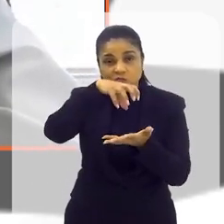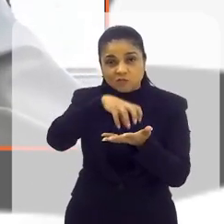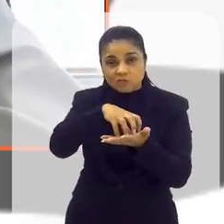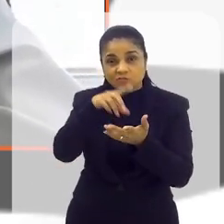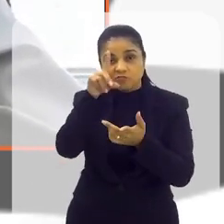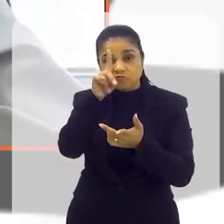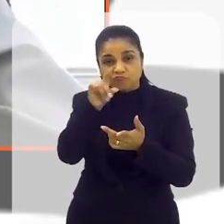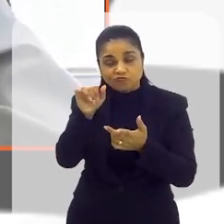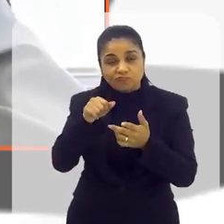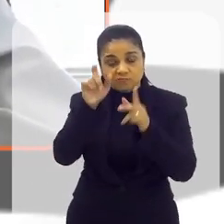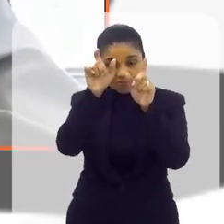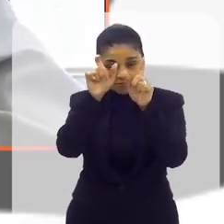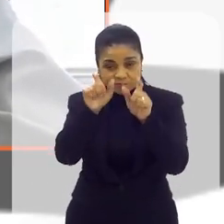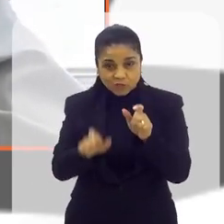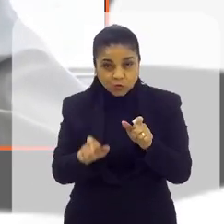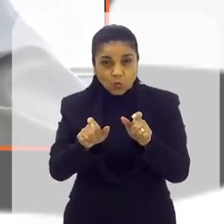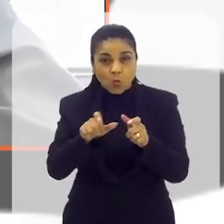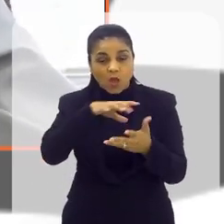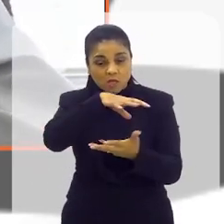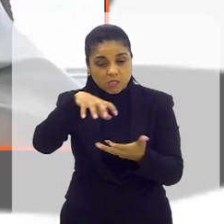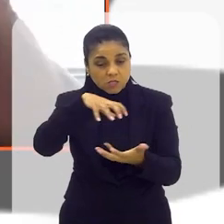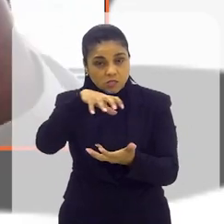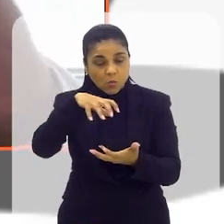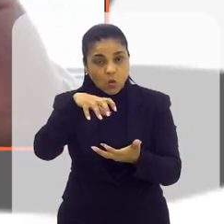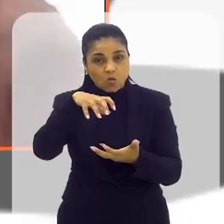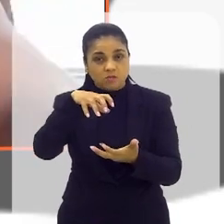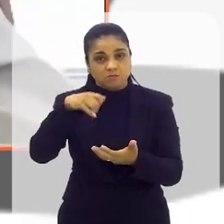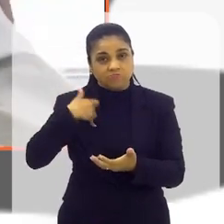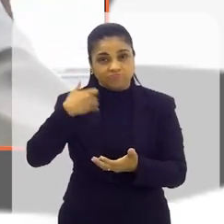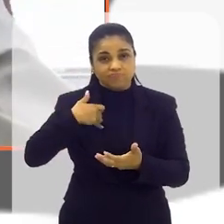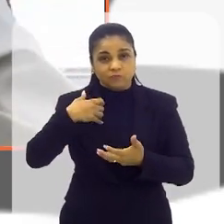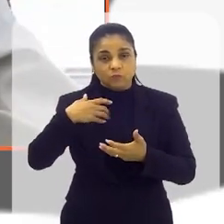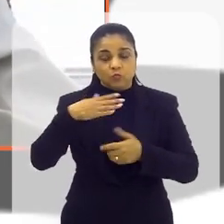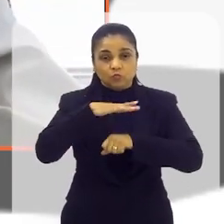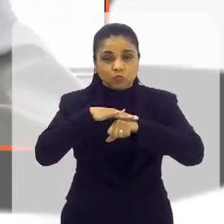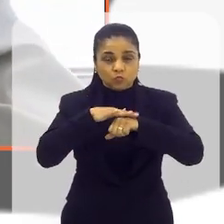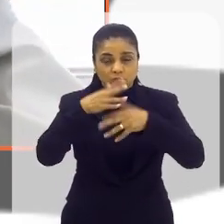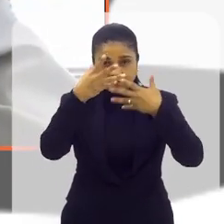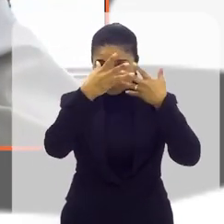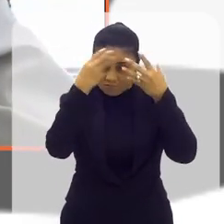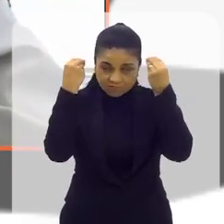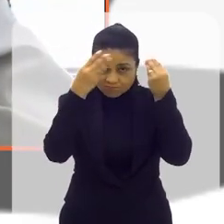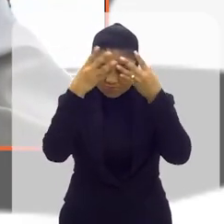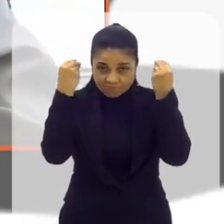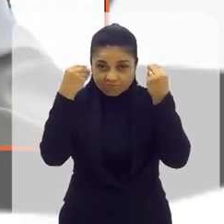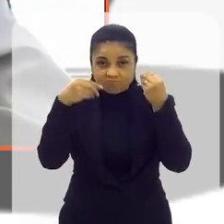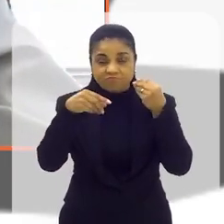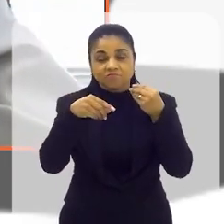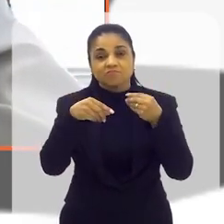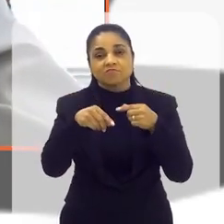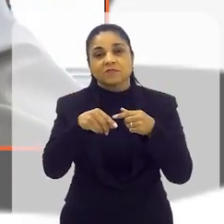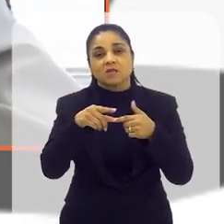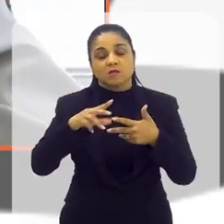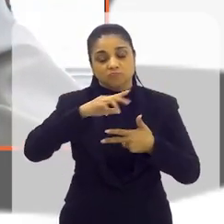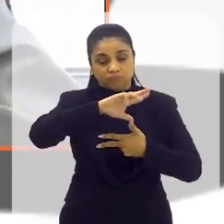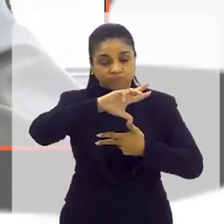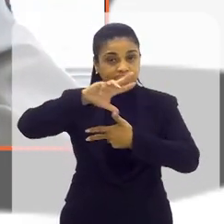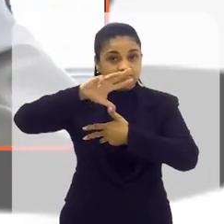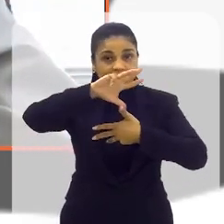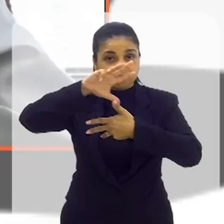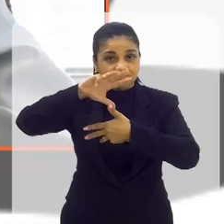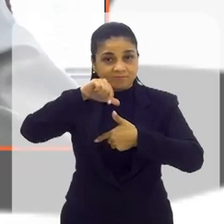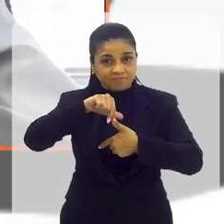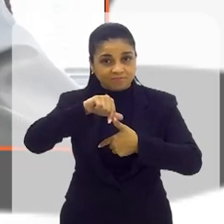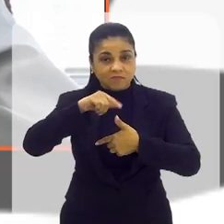de Dia para a Pessoa Idosa com Alzheimer. Esse único público da América Latina, onde a gente